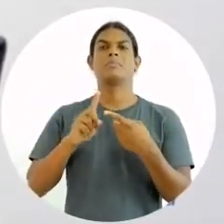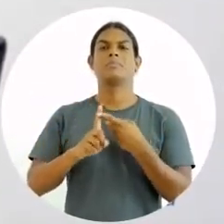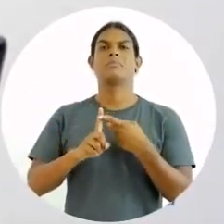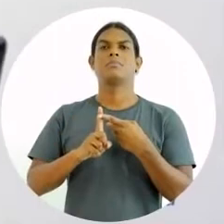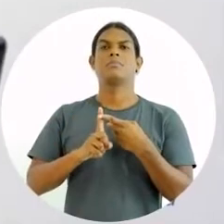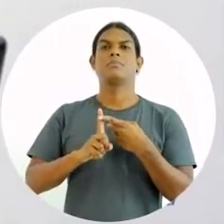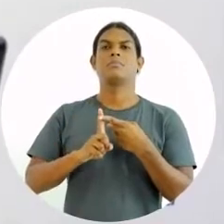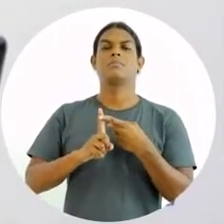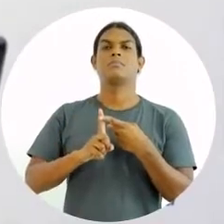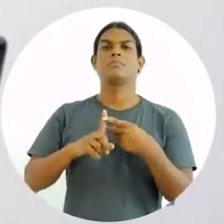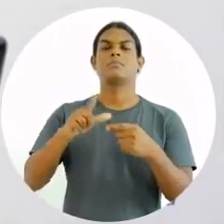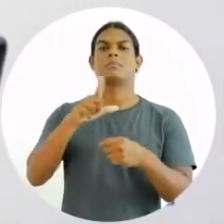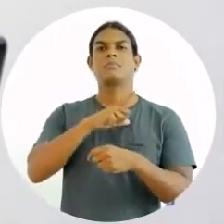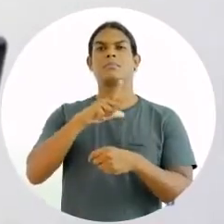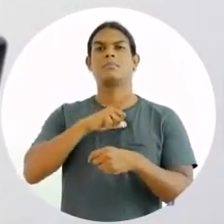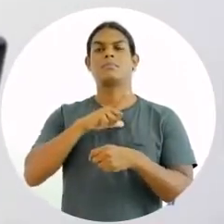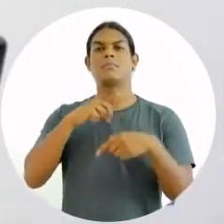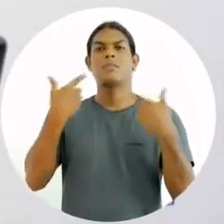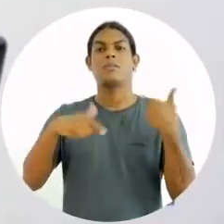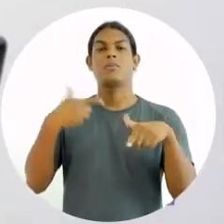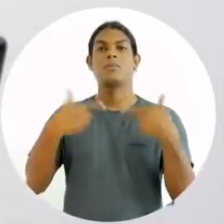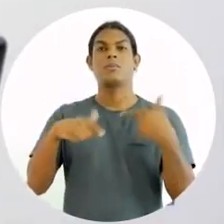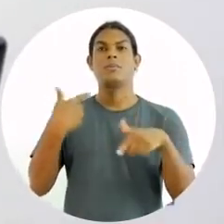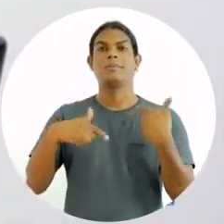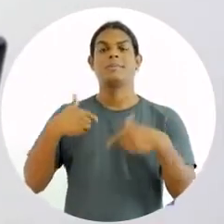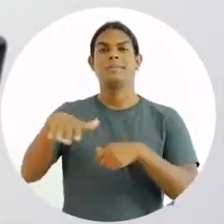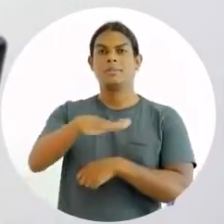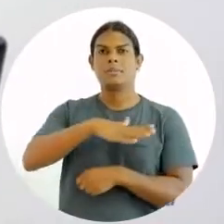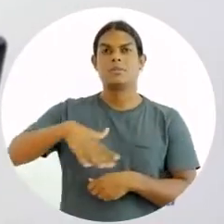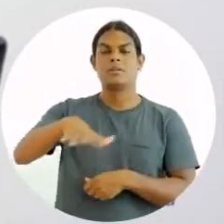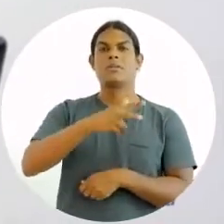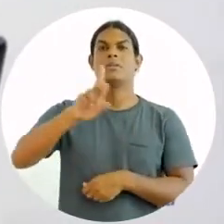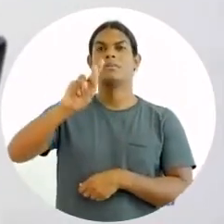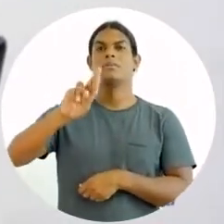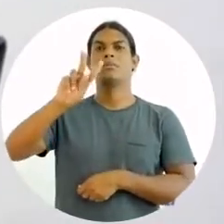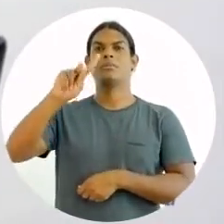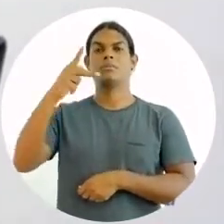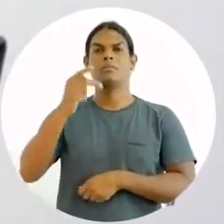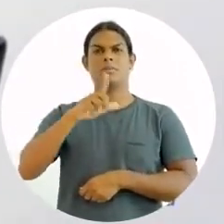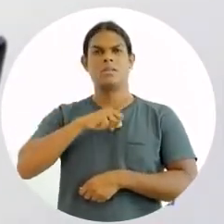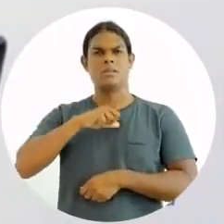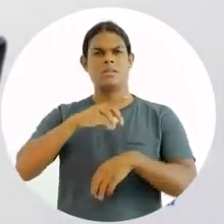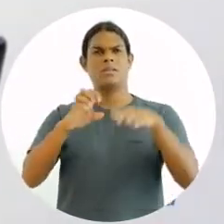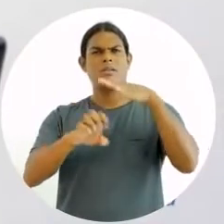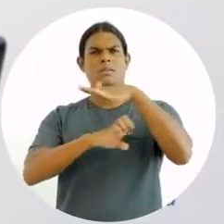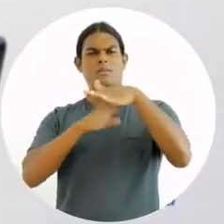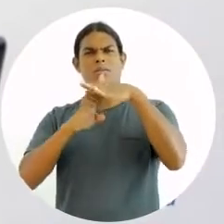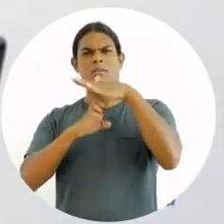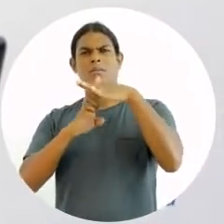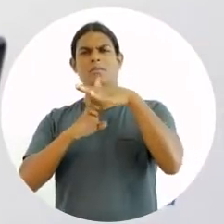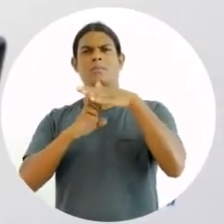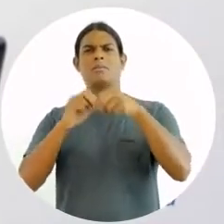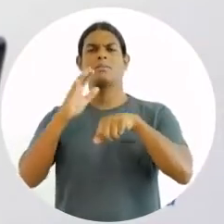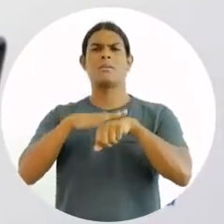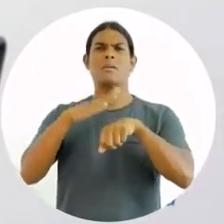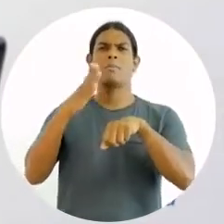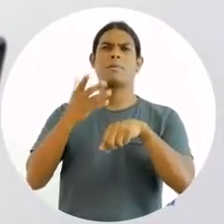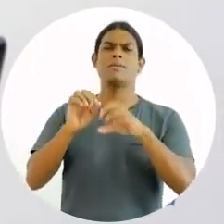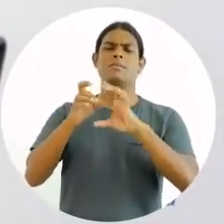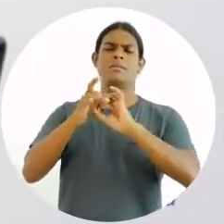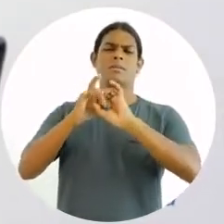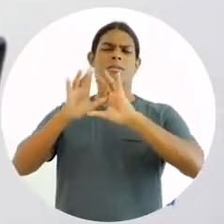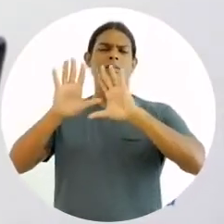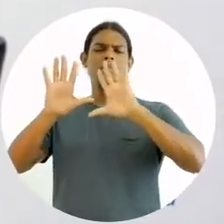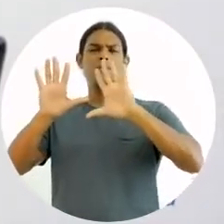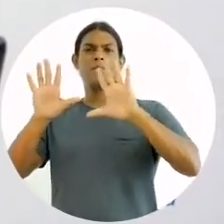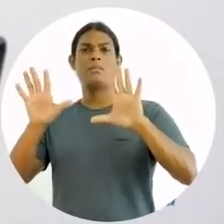políticas de atuação na área de recursos humanos. Existem algumas empresas que elas são mais abertas em relação a isso. Outras,